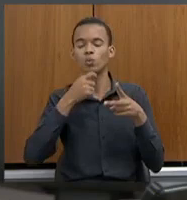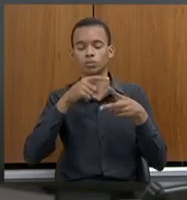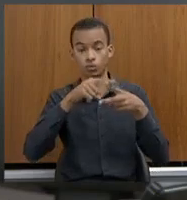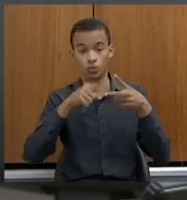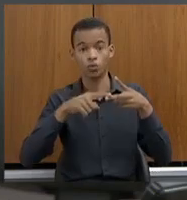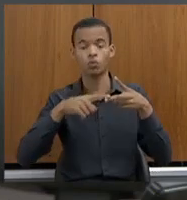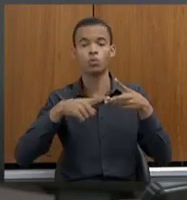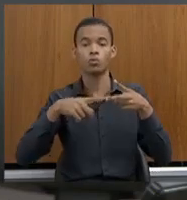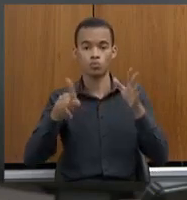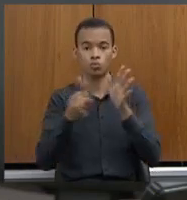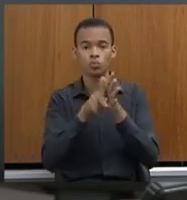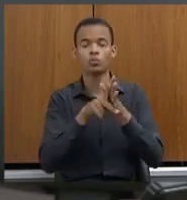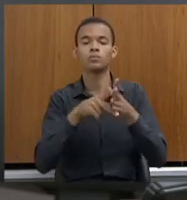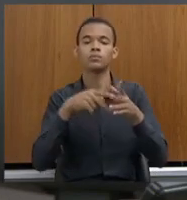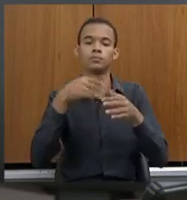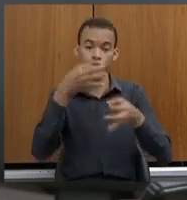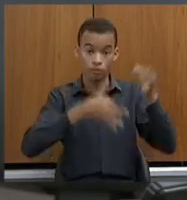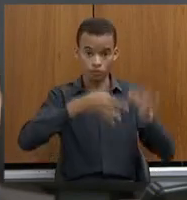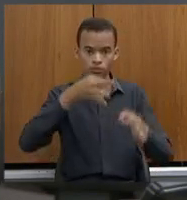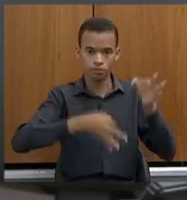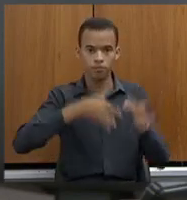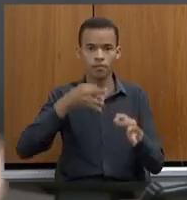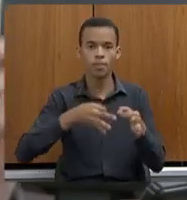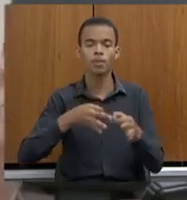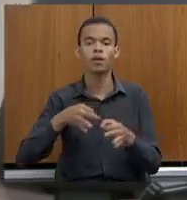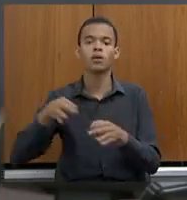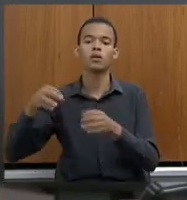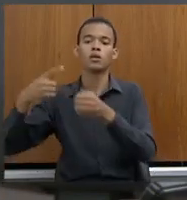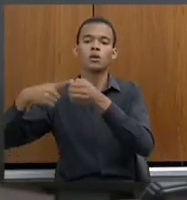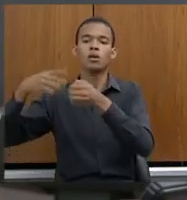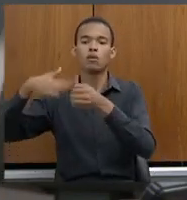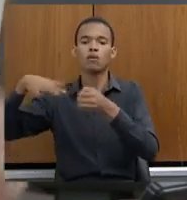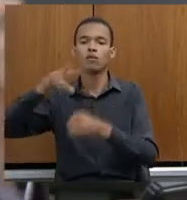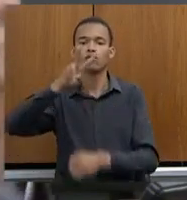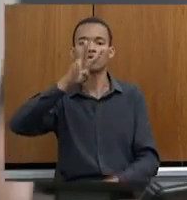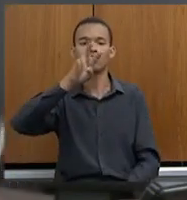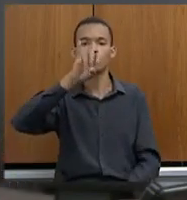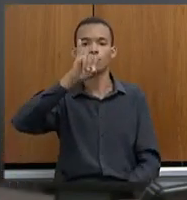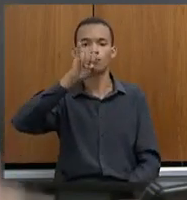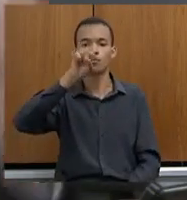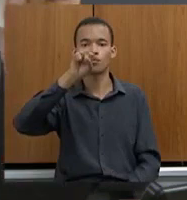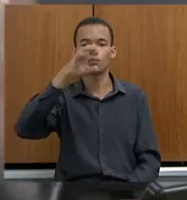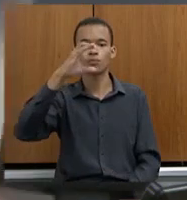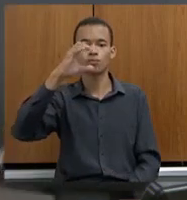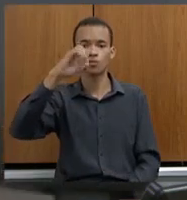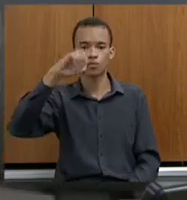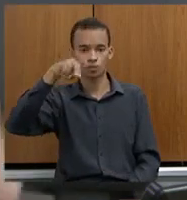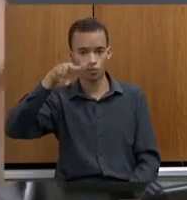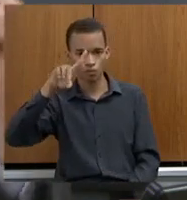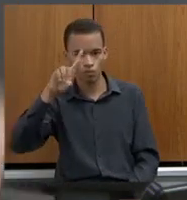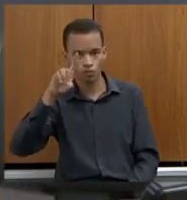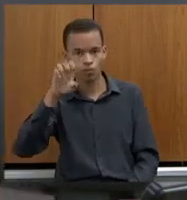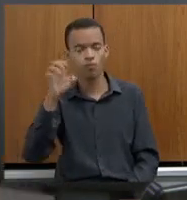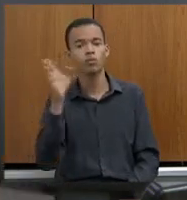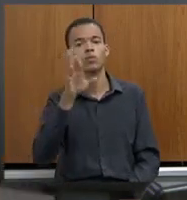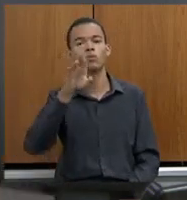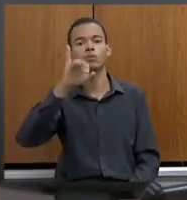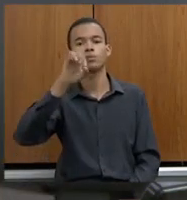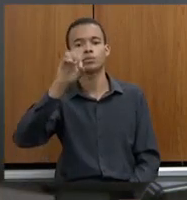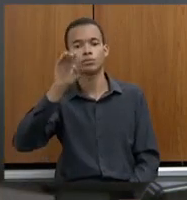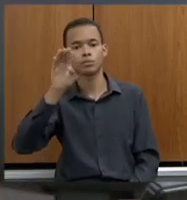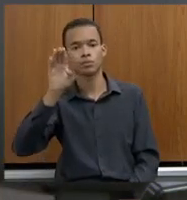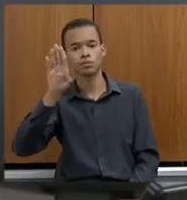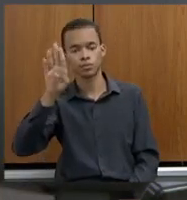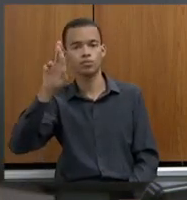de Visconde do Rio Branco, reclamando da falta de policiais civis, pedindo delegado, pedindo escrivão e investigadores.